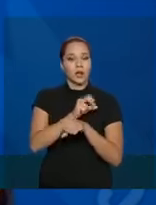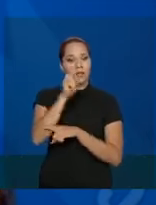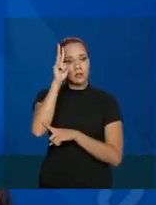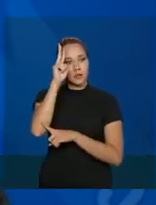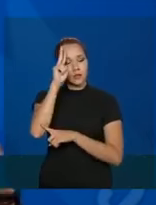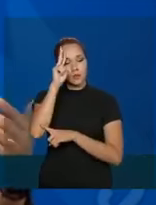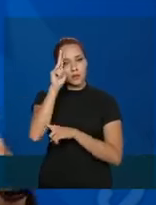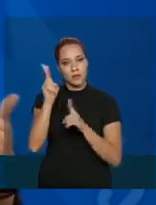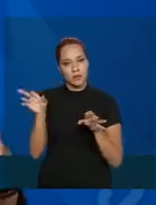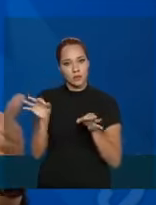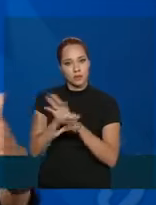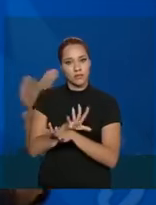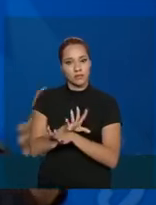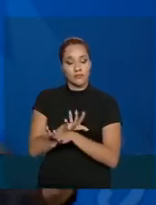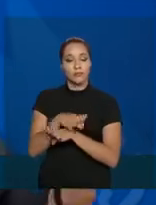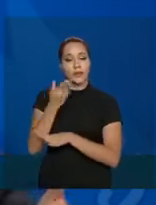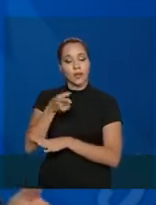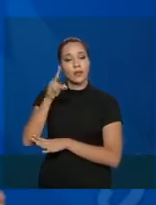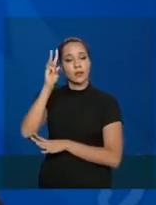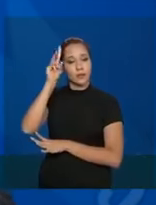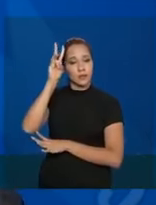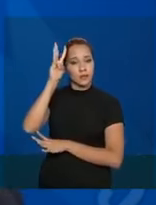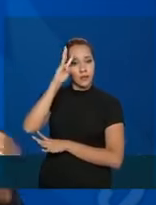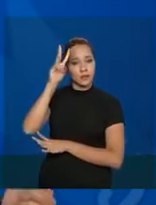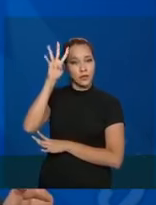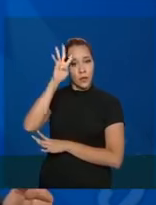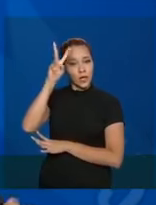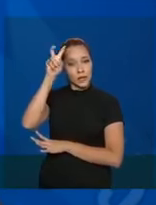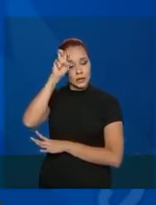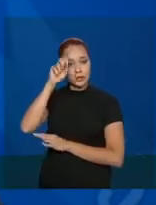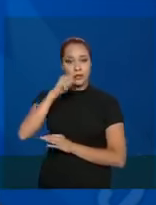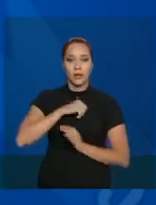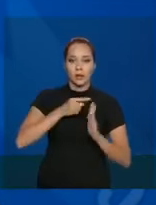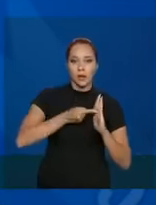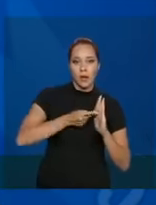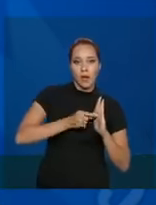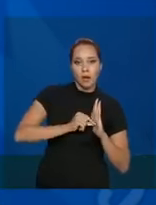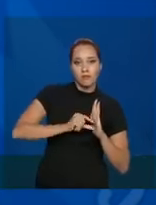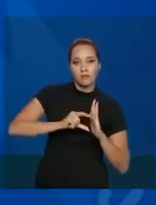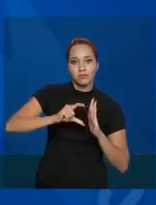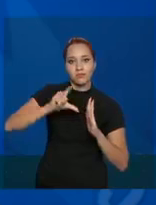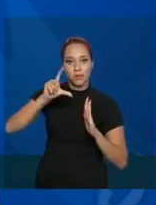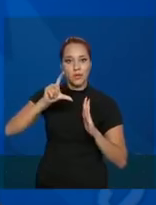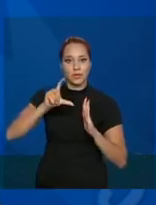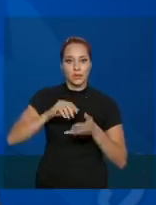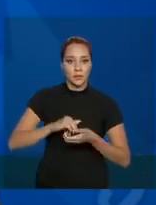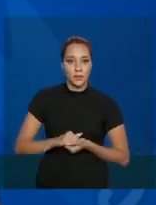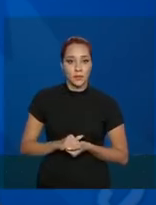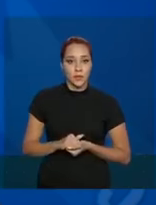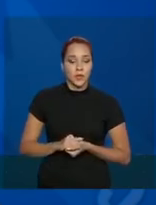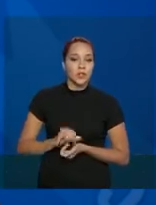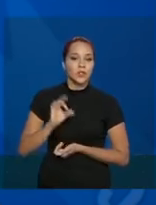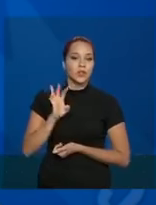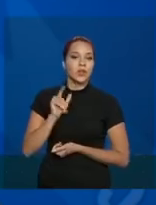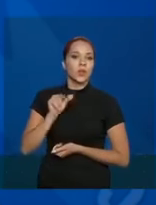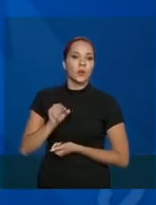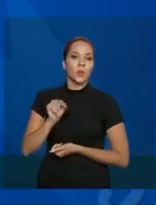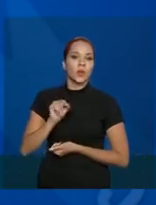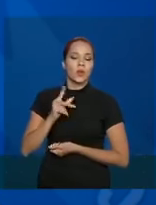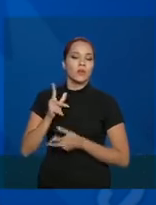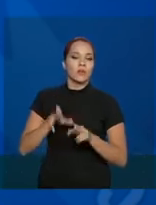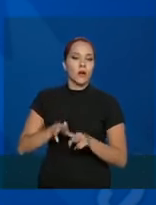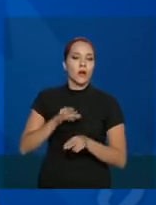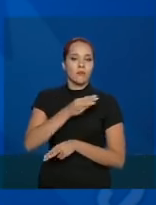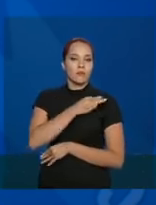consolidam, e por isso que terça, quarta, quinta, tem um aumento, geralmente, mais expressivos. Mas é, como o